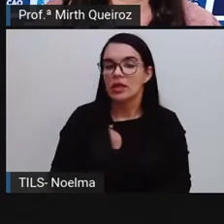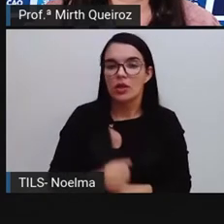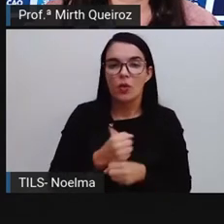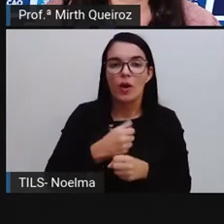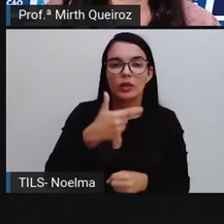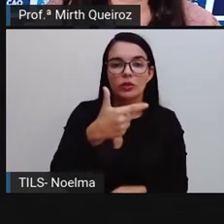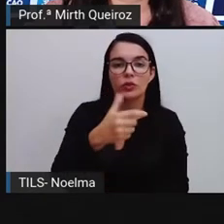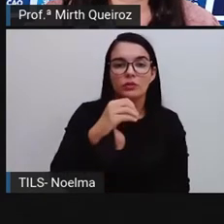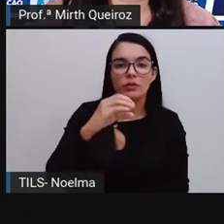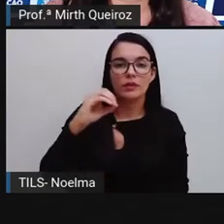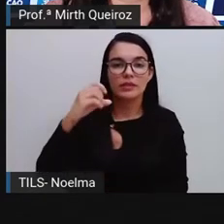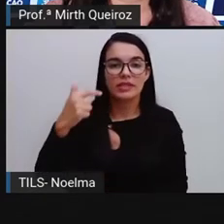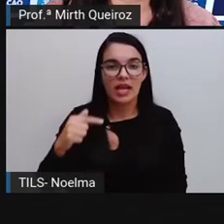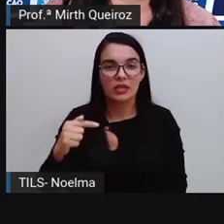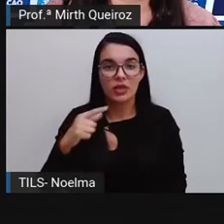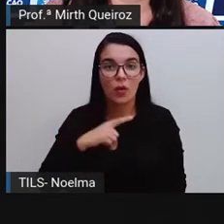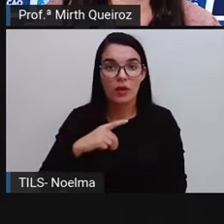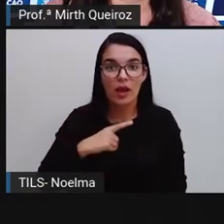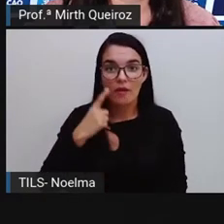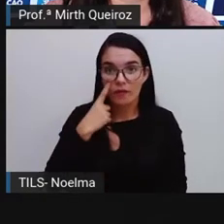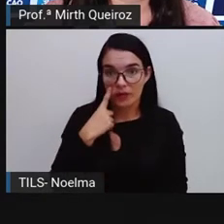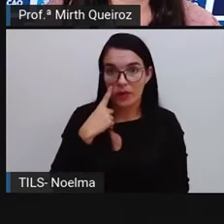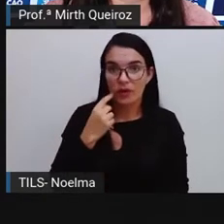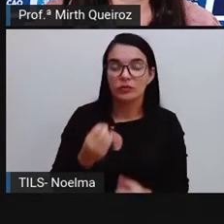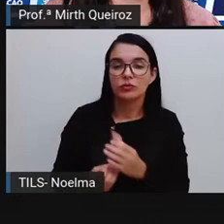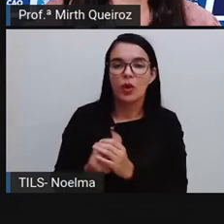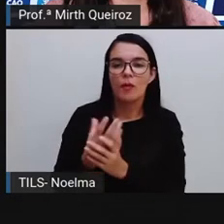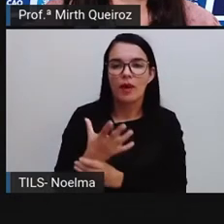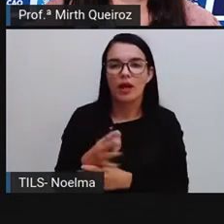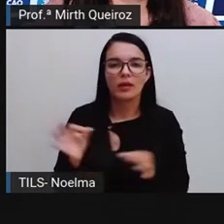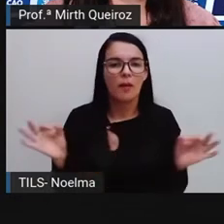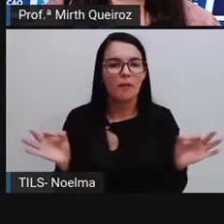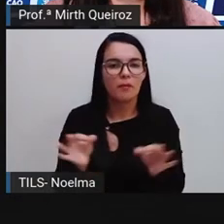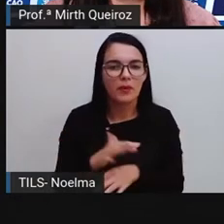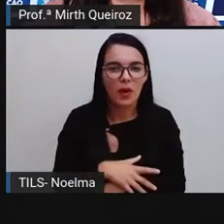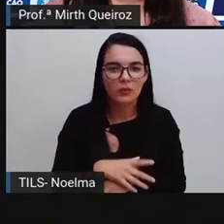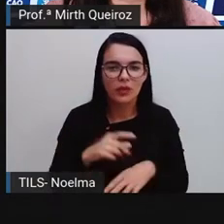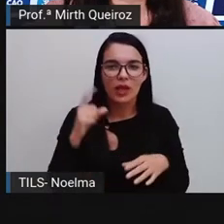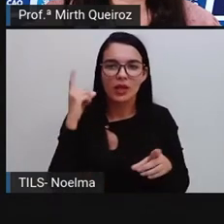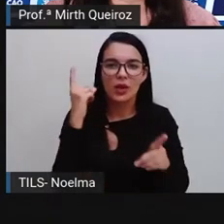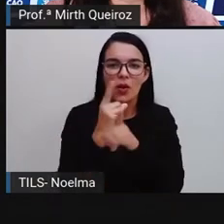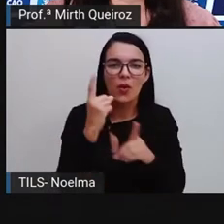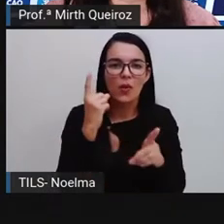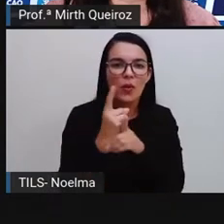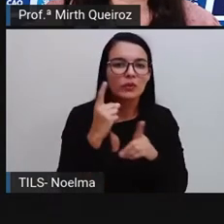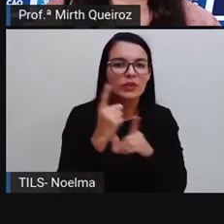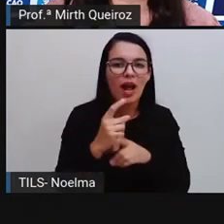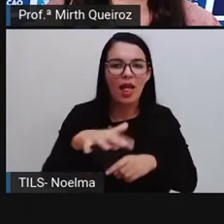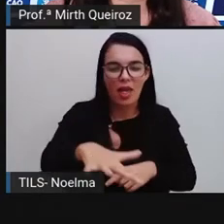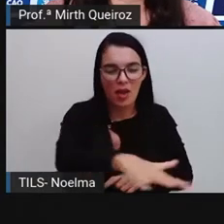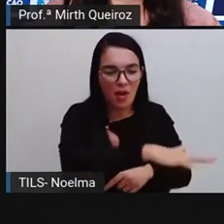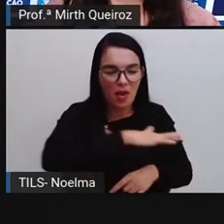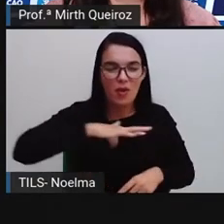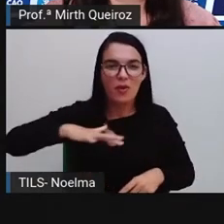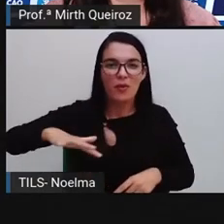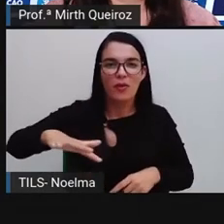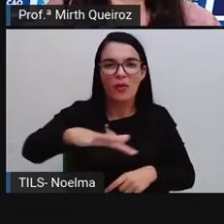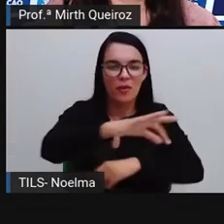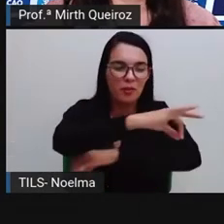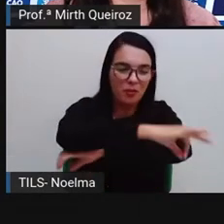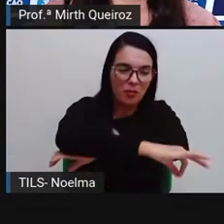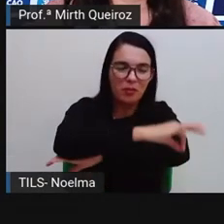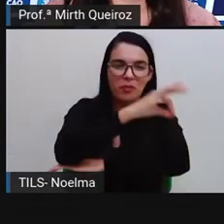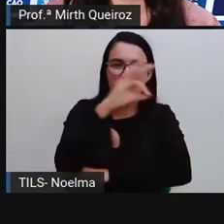da oficialização da descoberta do pré-sal, o Brasil se tornou um dos países com maiores reservas petrolíferas do mundo.